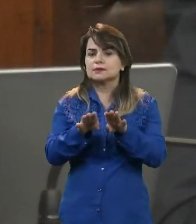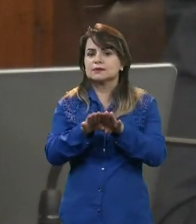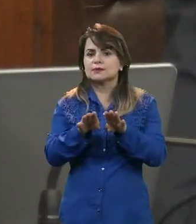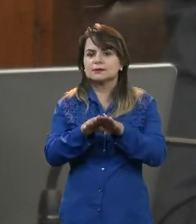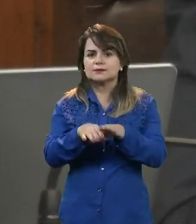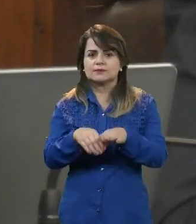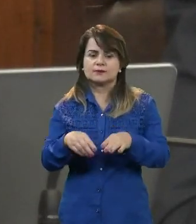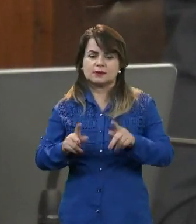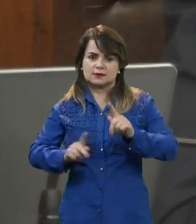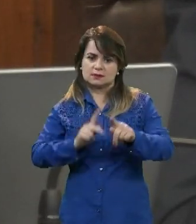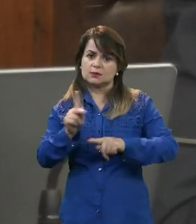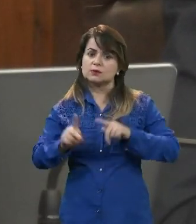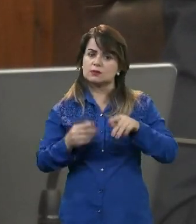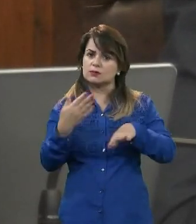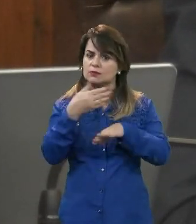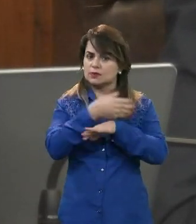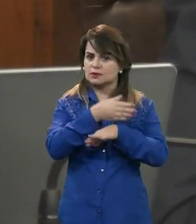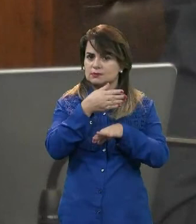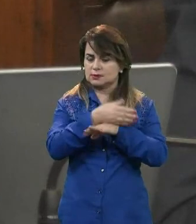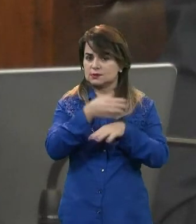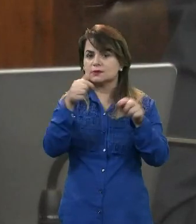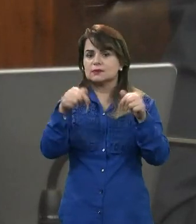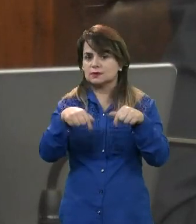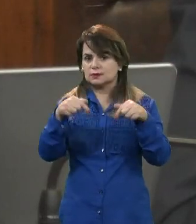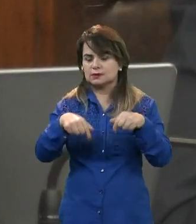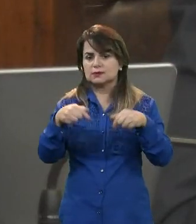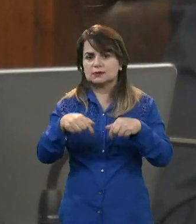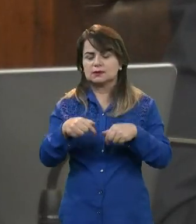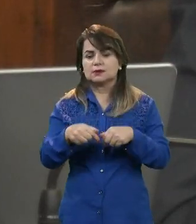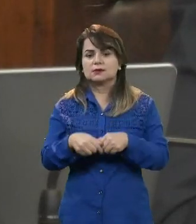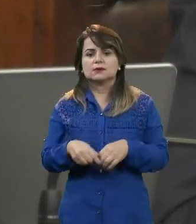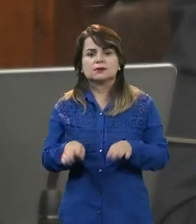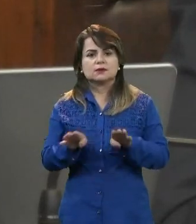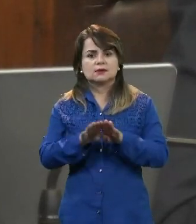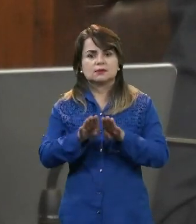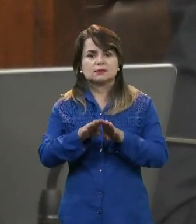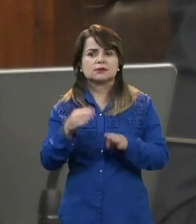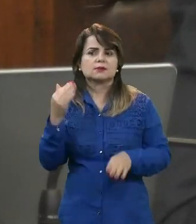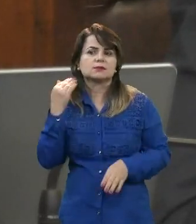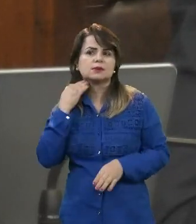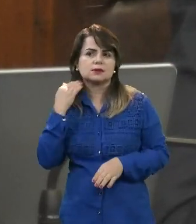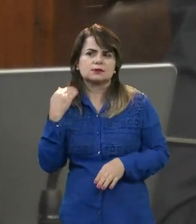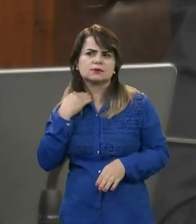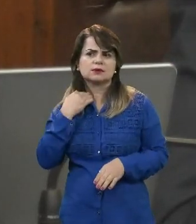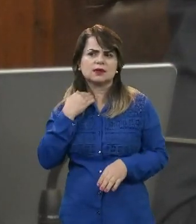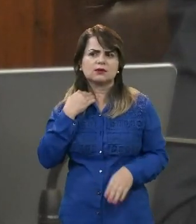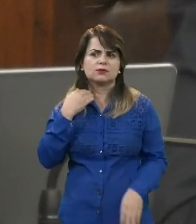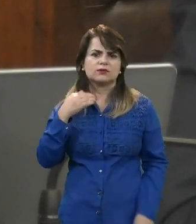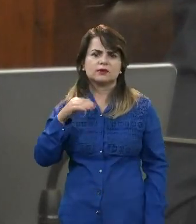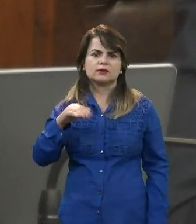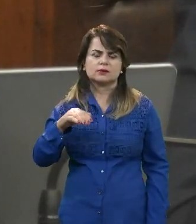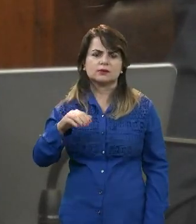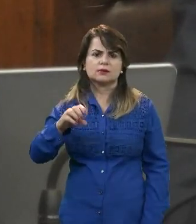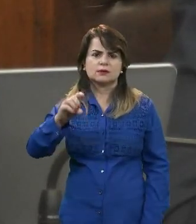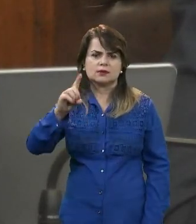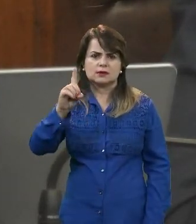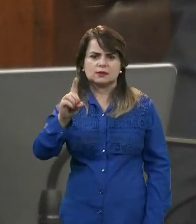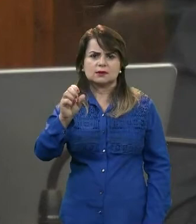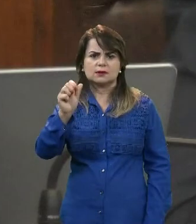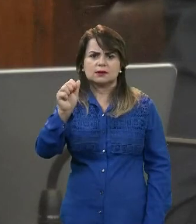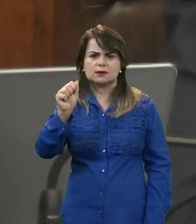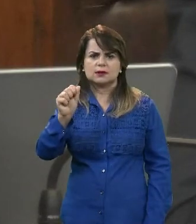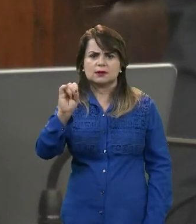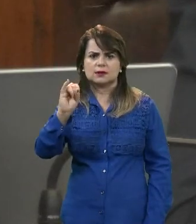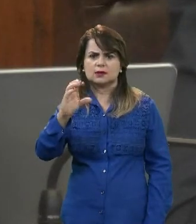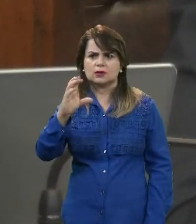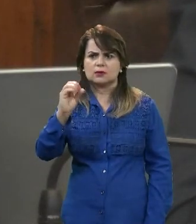participação de vocês. Do Banco da Ecoval, o Alexandre Moreno, muito obrigado,